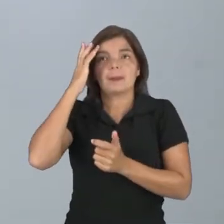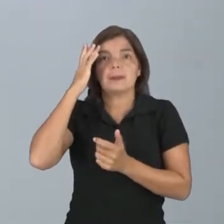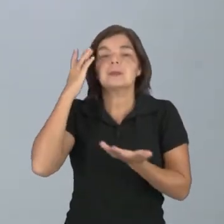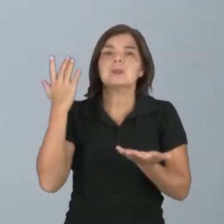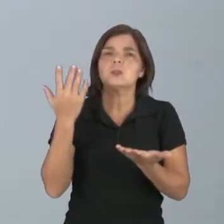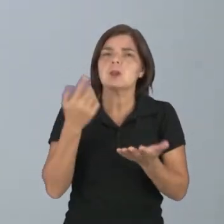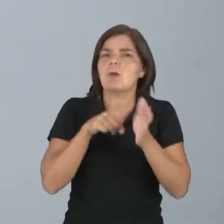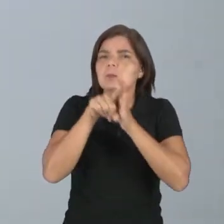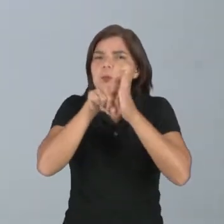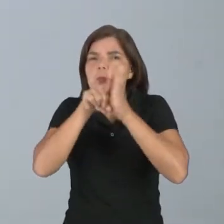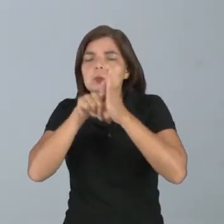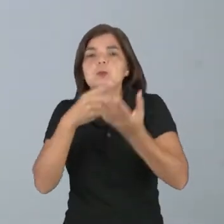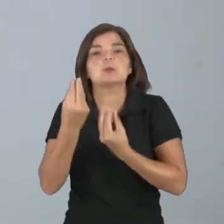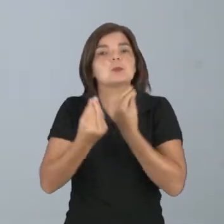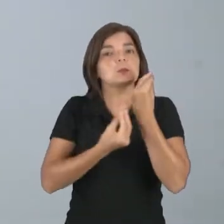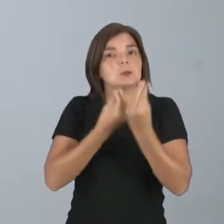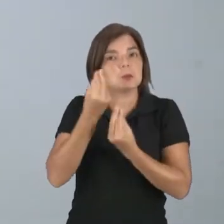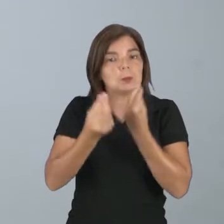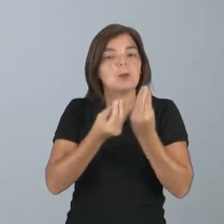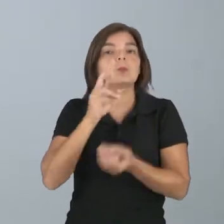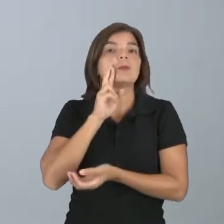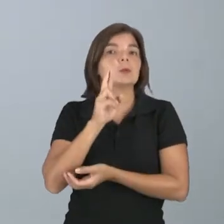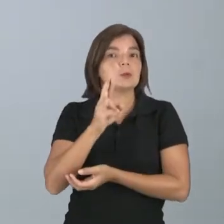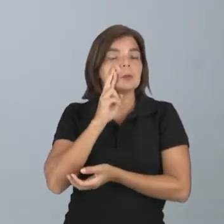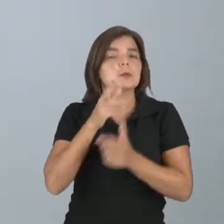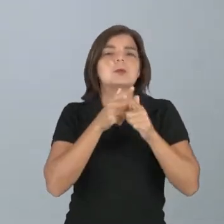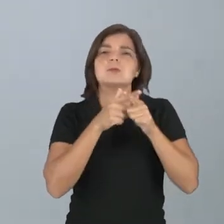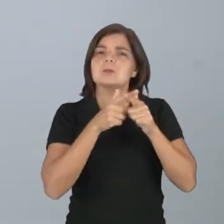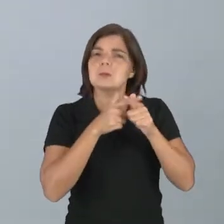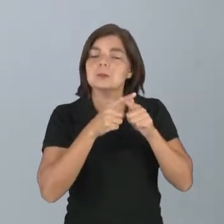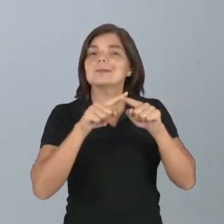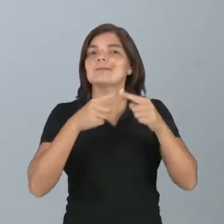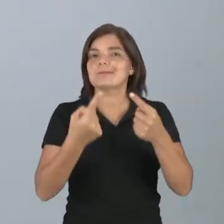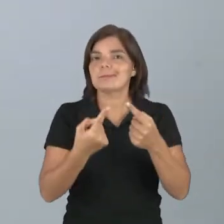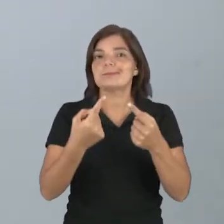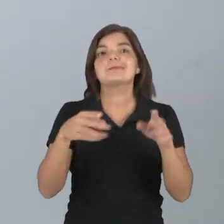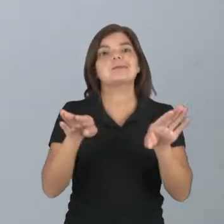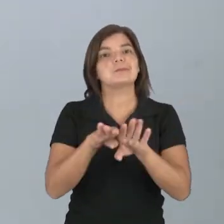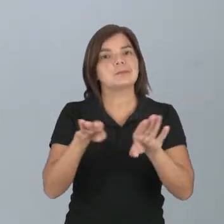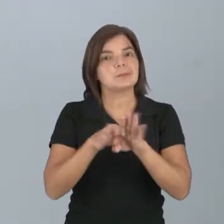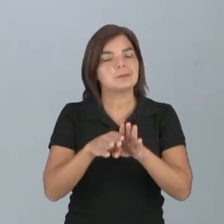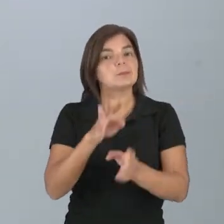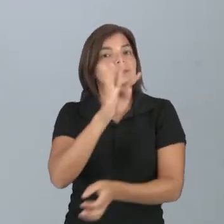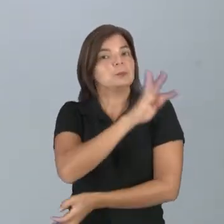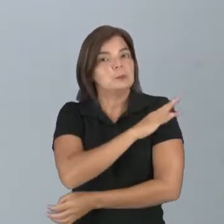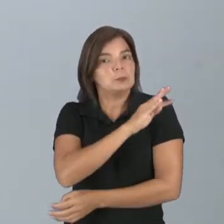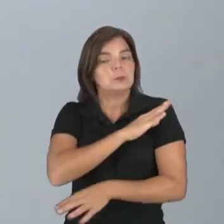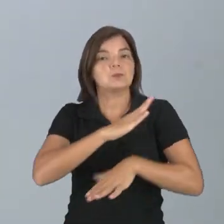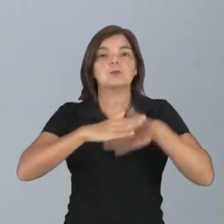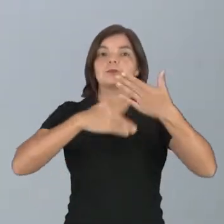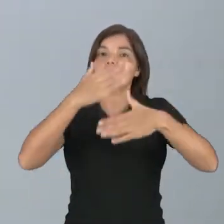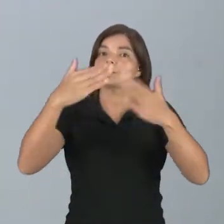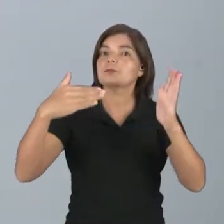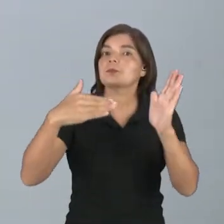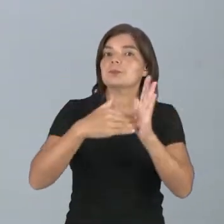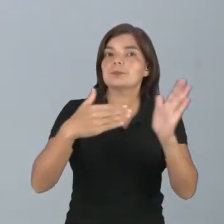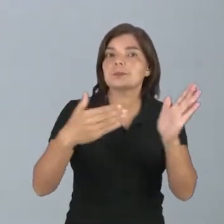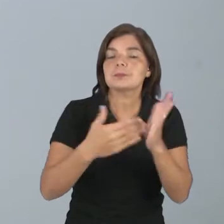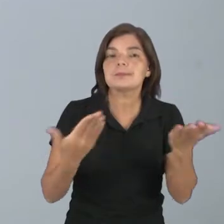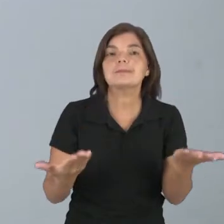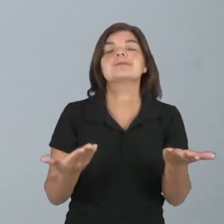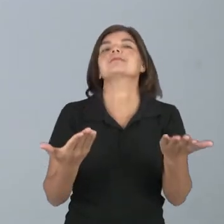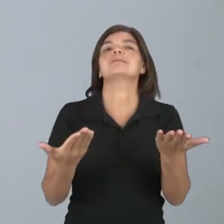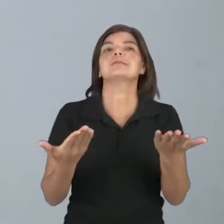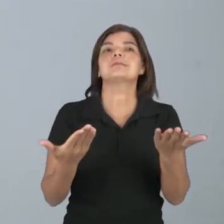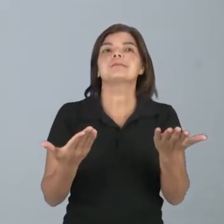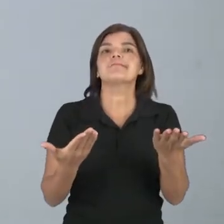investigando como solucionar aquela dificuldade. E isso fez com que muitas técnicas avançassem até chegar a